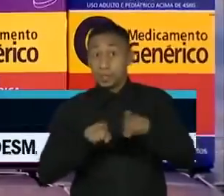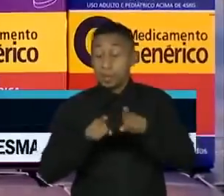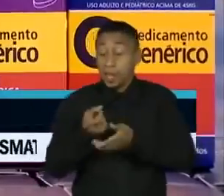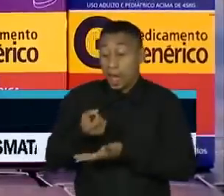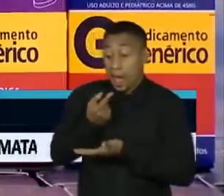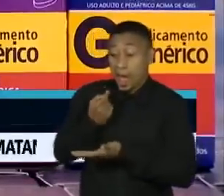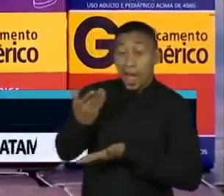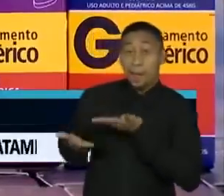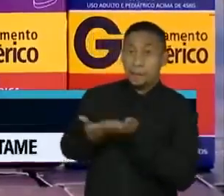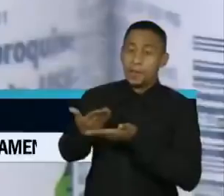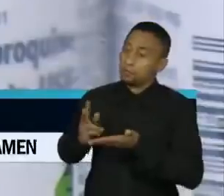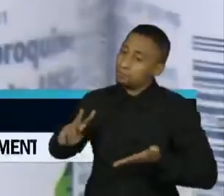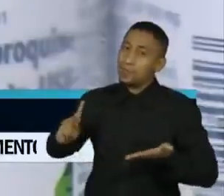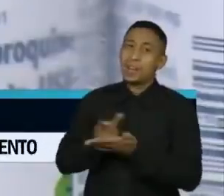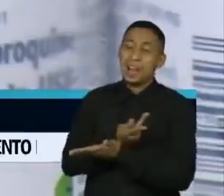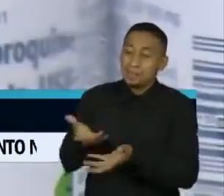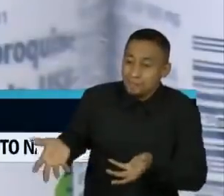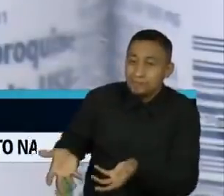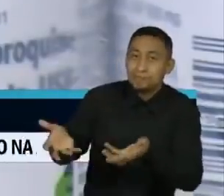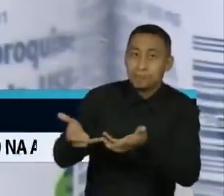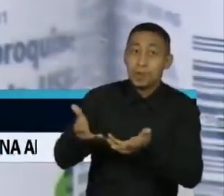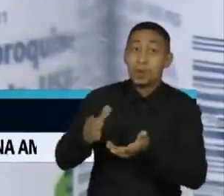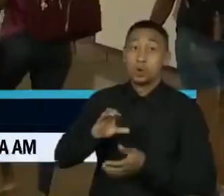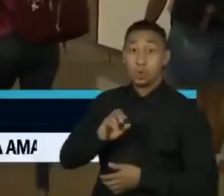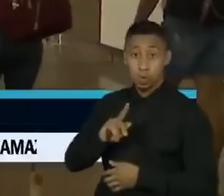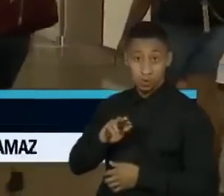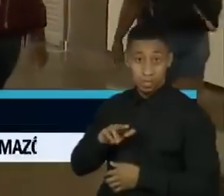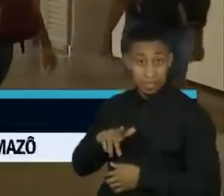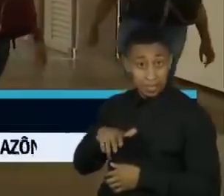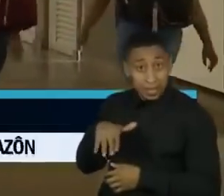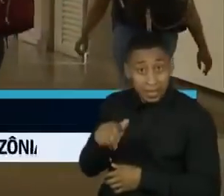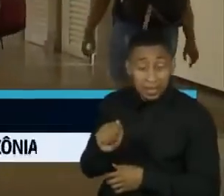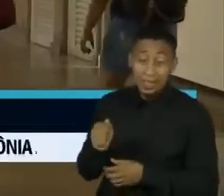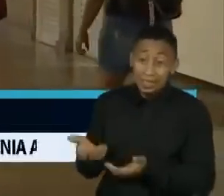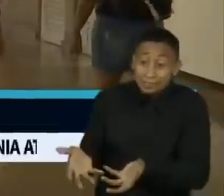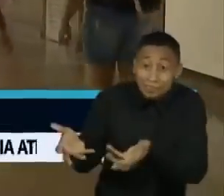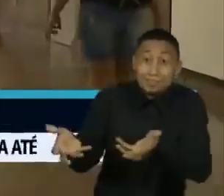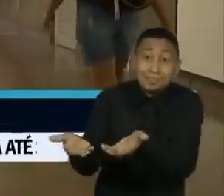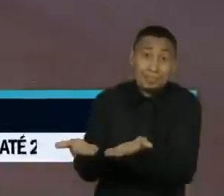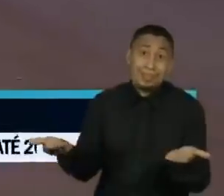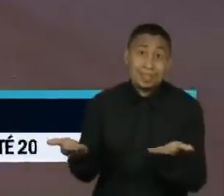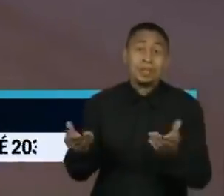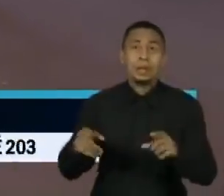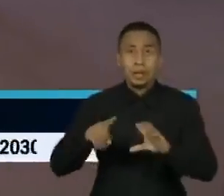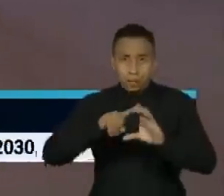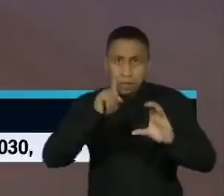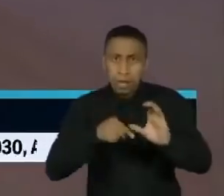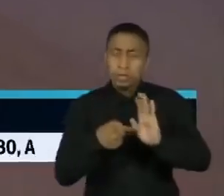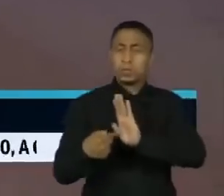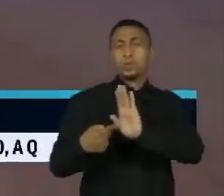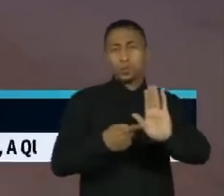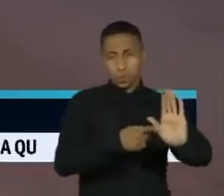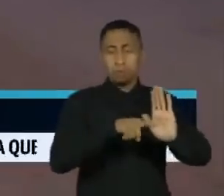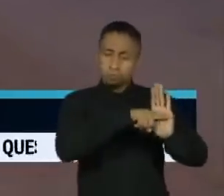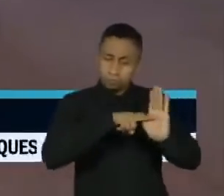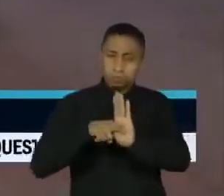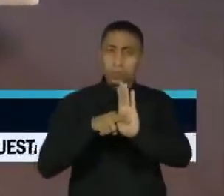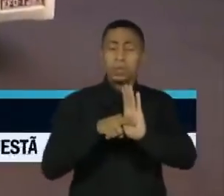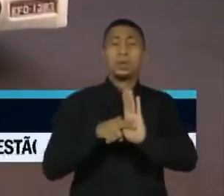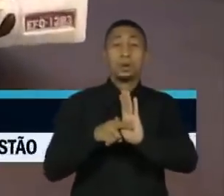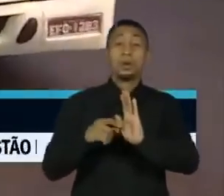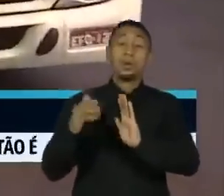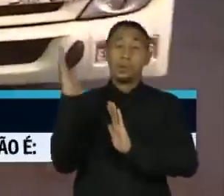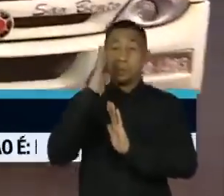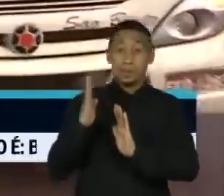de tratamentos sem eficácia, como a hidroxicloroquina. A publicação científica também apontou que o Brasil não interrompeu